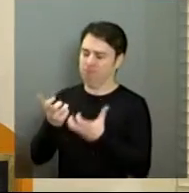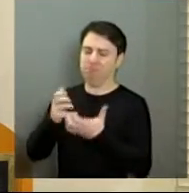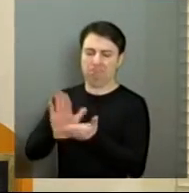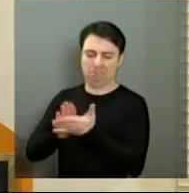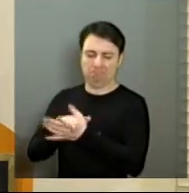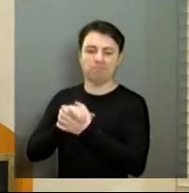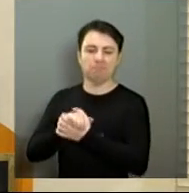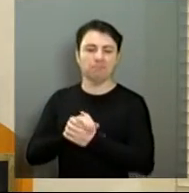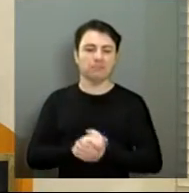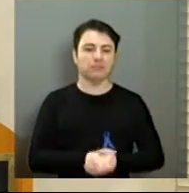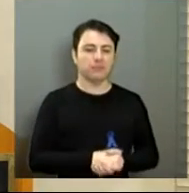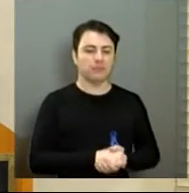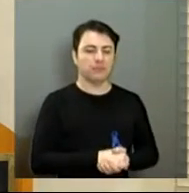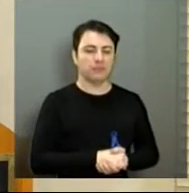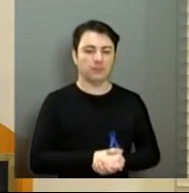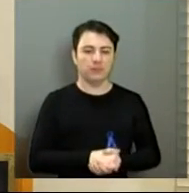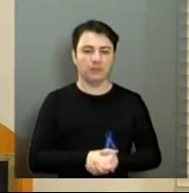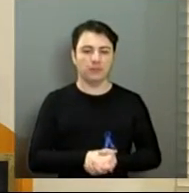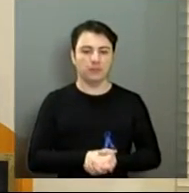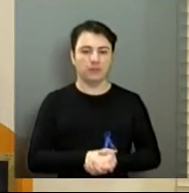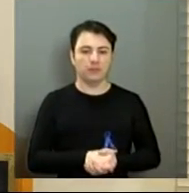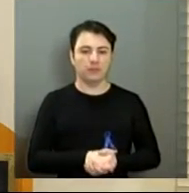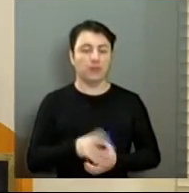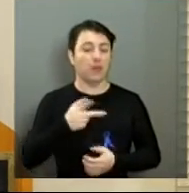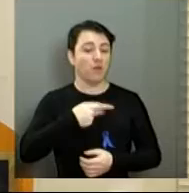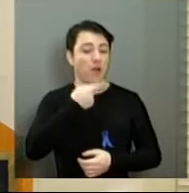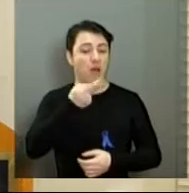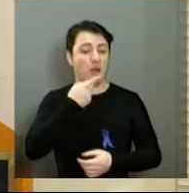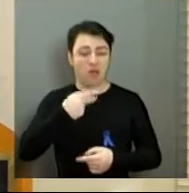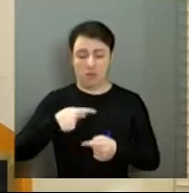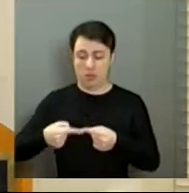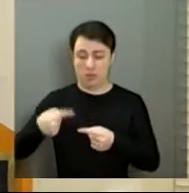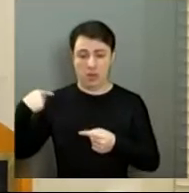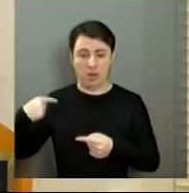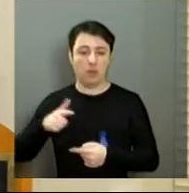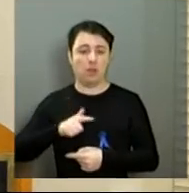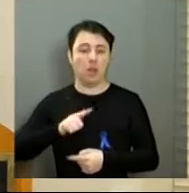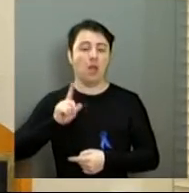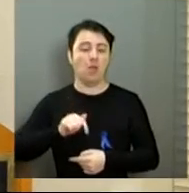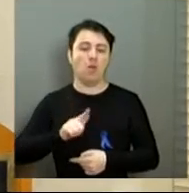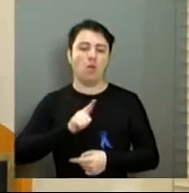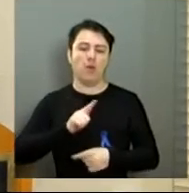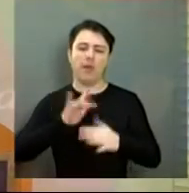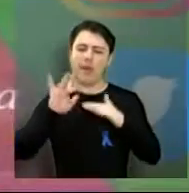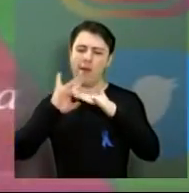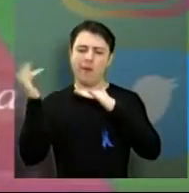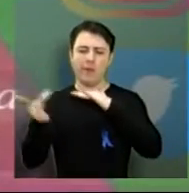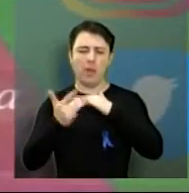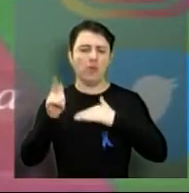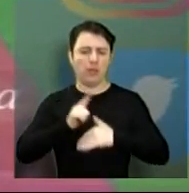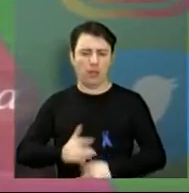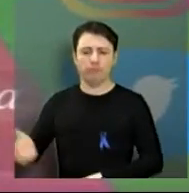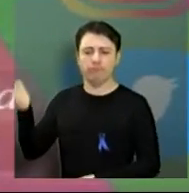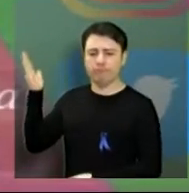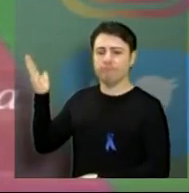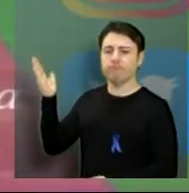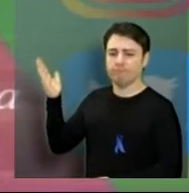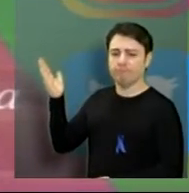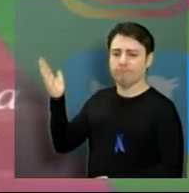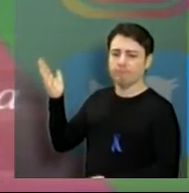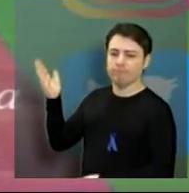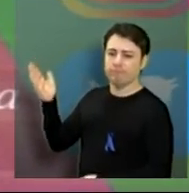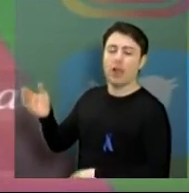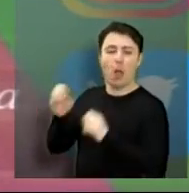novamente. Vamos falar um pouquinho sobre a nossa semana. Aí estão nossas redes sociais. Vocês podem ter acesso a tudo o que nós